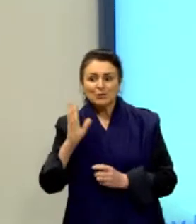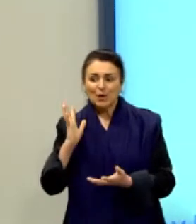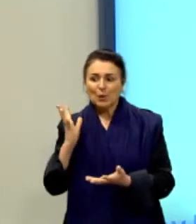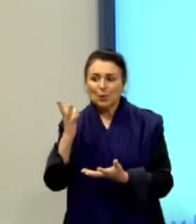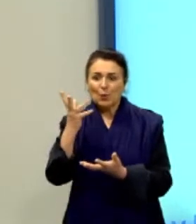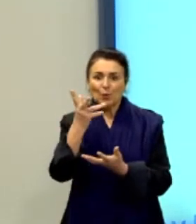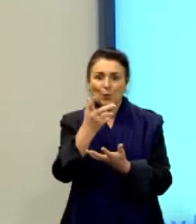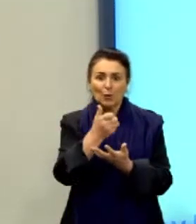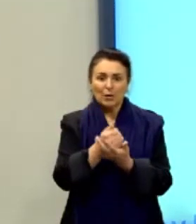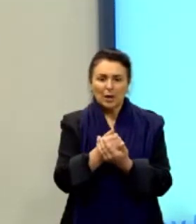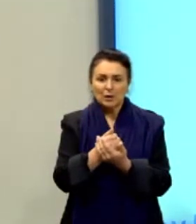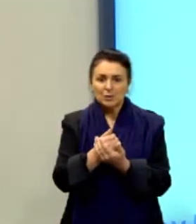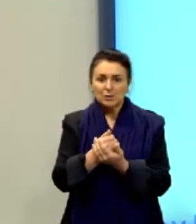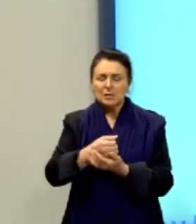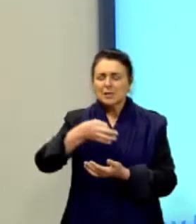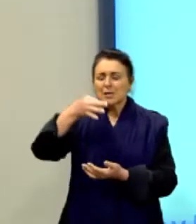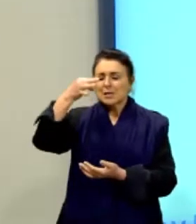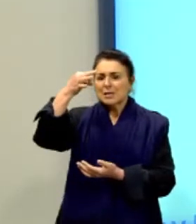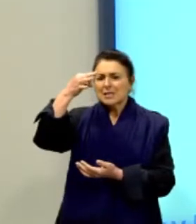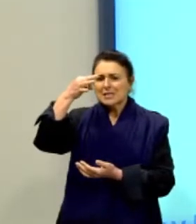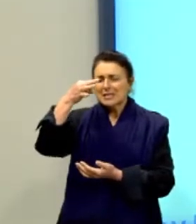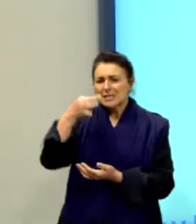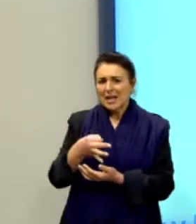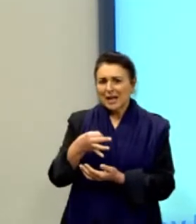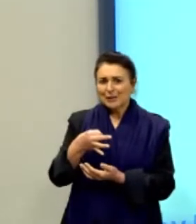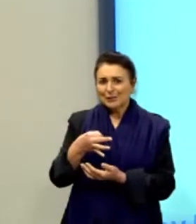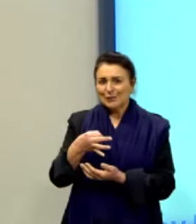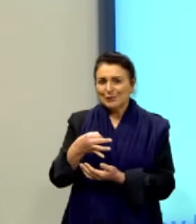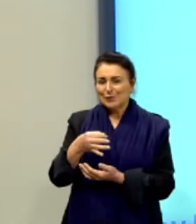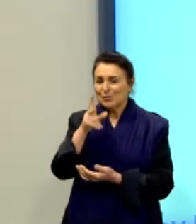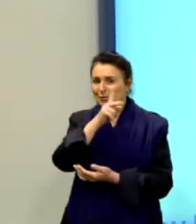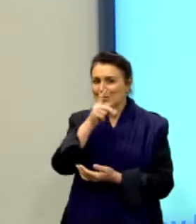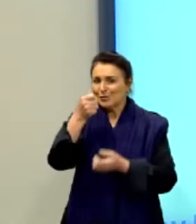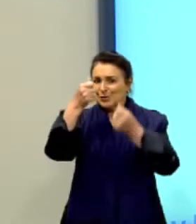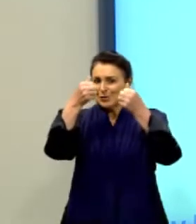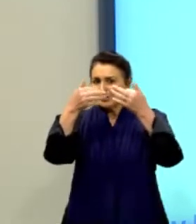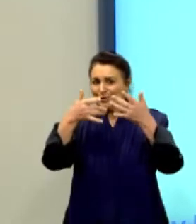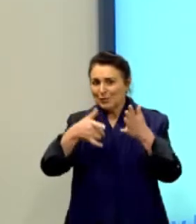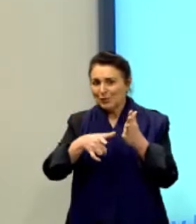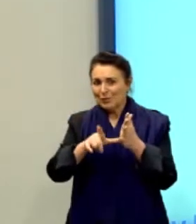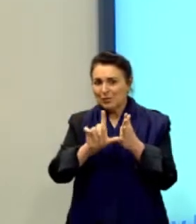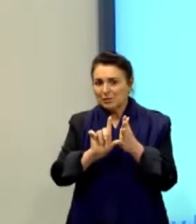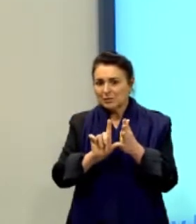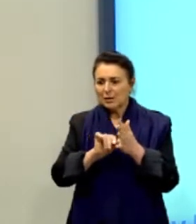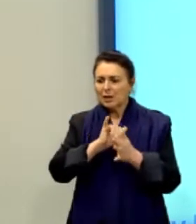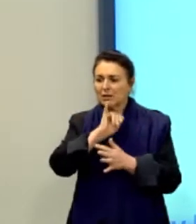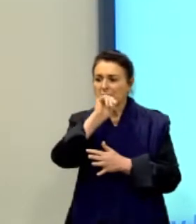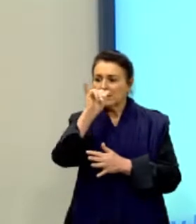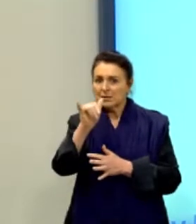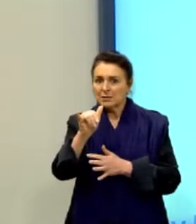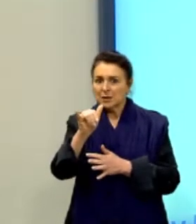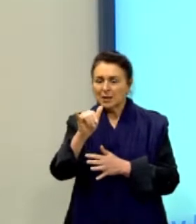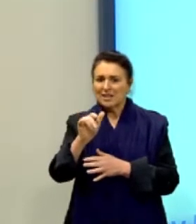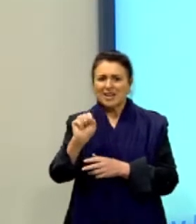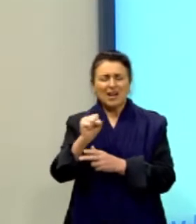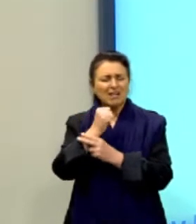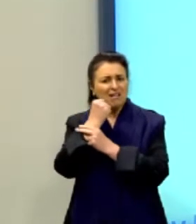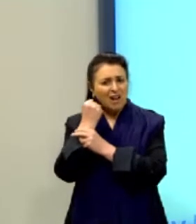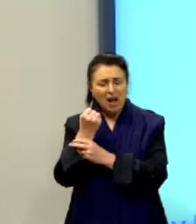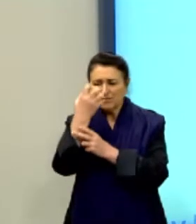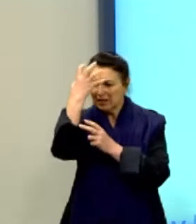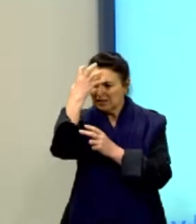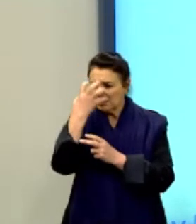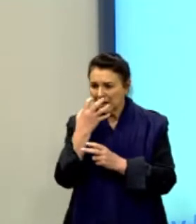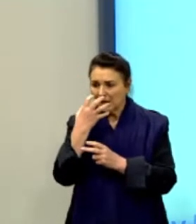Exatamente o dado que a gente viu no bloco anterior. Olha só. Ela vai dizer que a gravidade ela fica